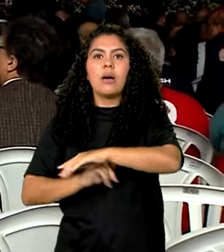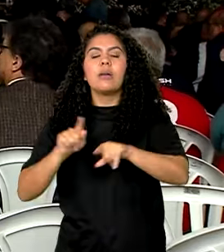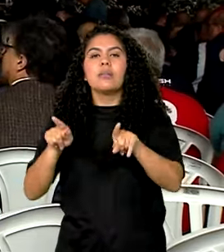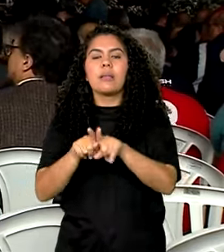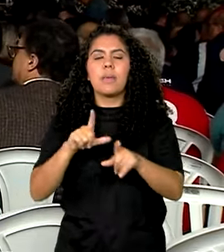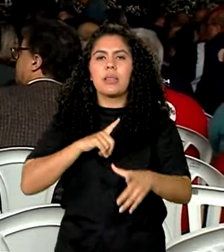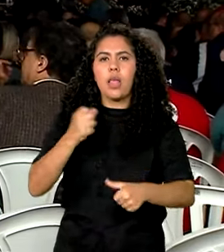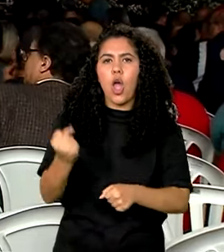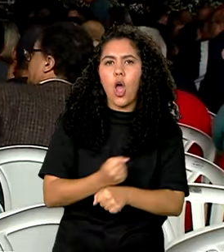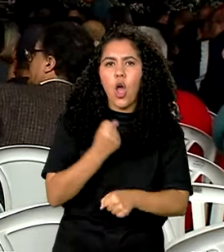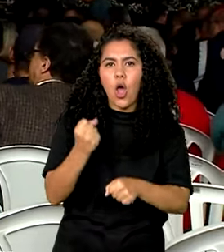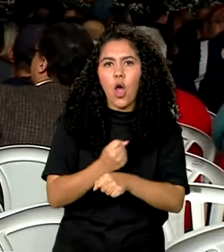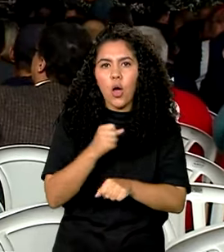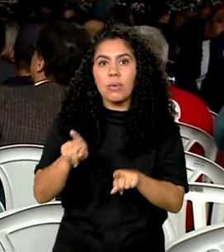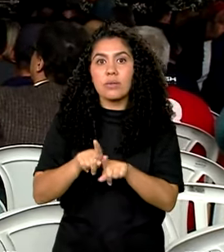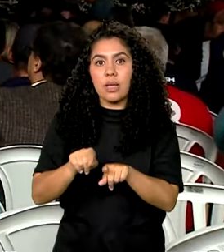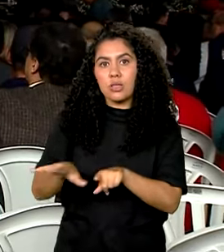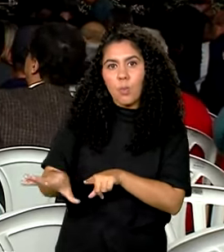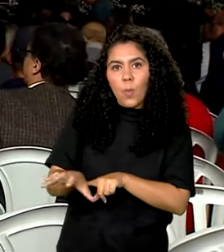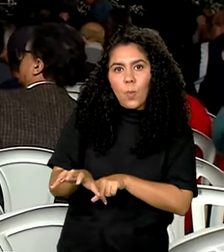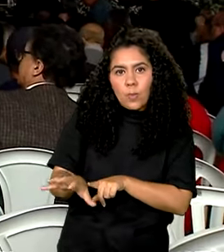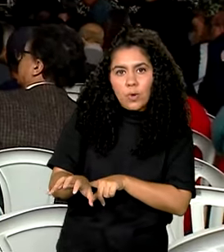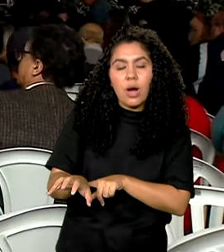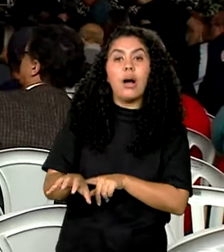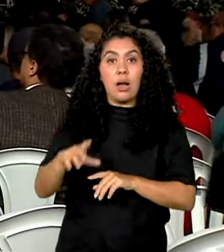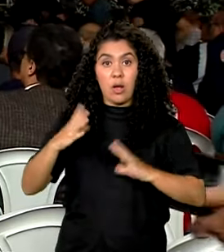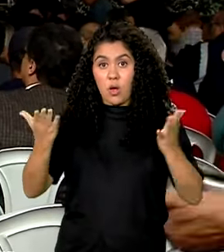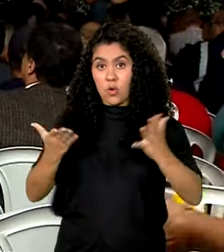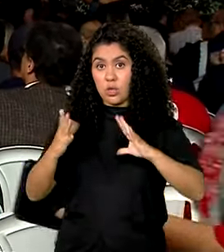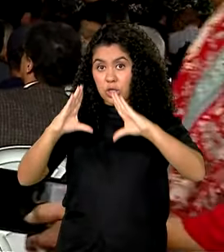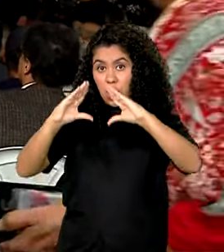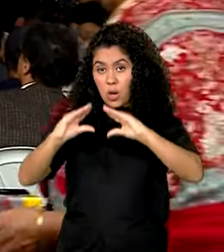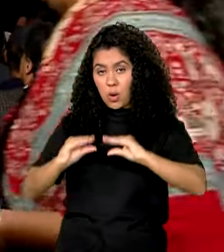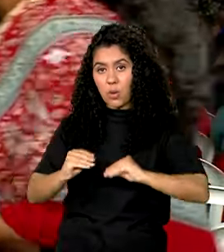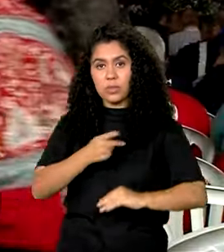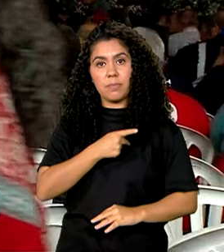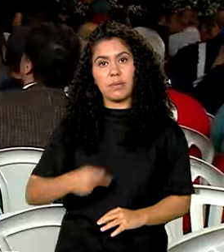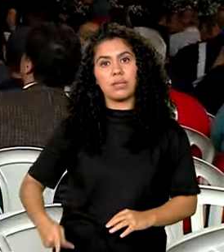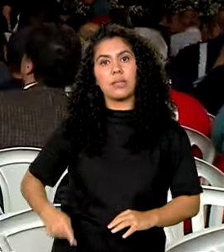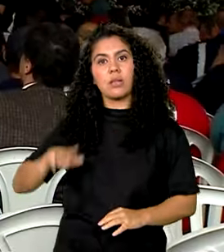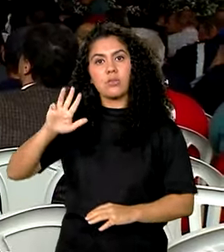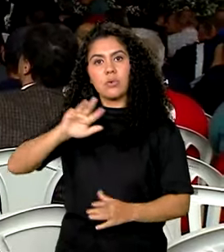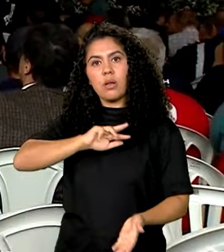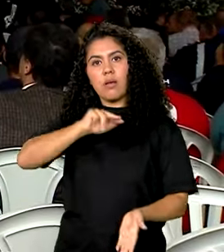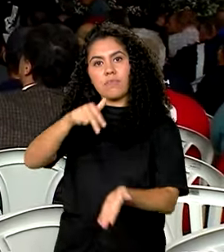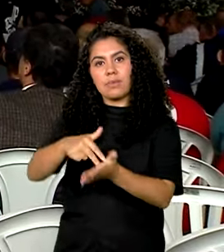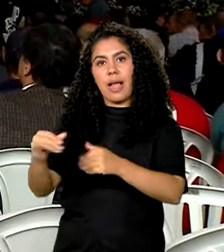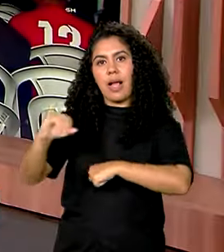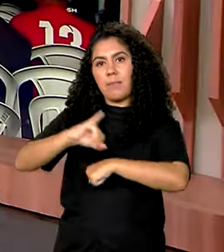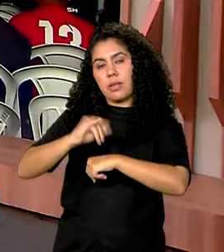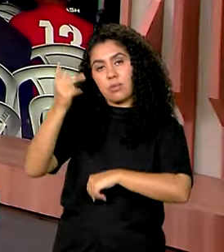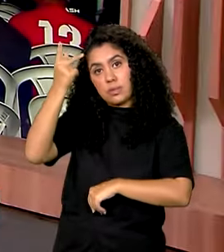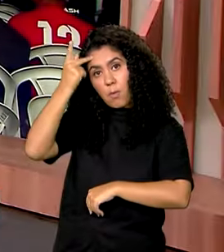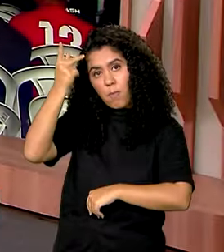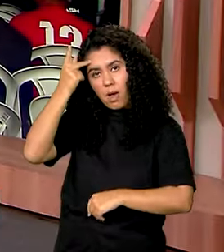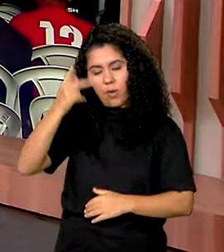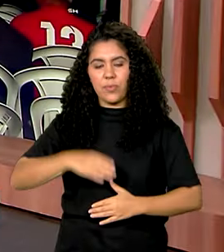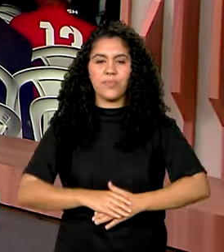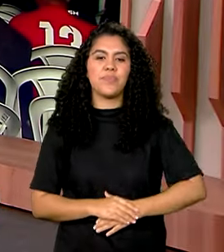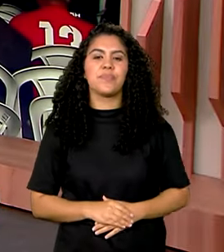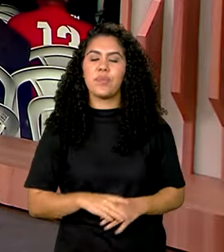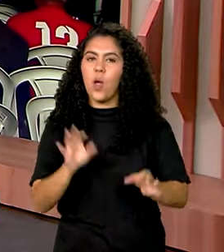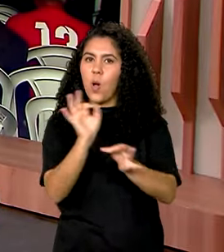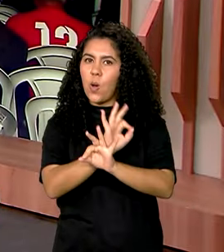obras de drenagem. À noite, o presidente Lula segue então para São Paulo. Renata? Tá certo, Dimas.